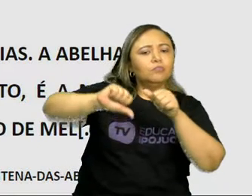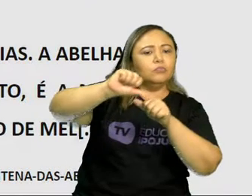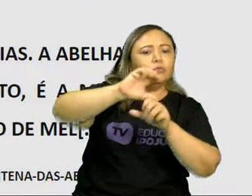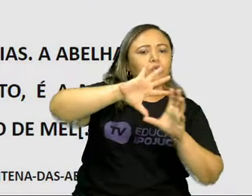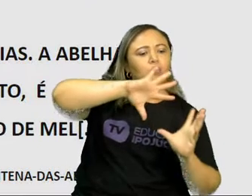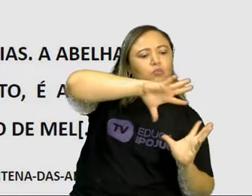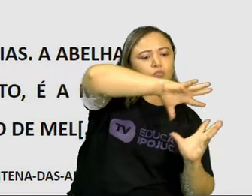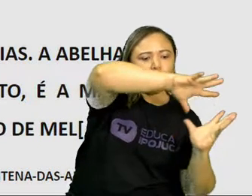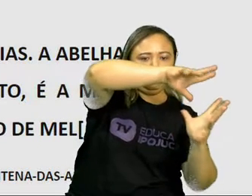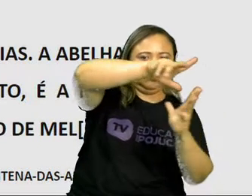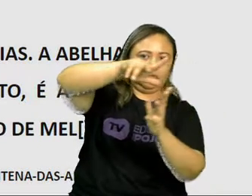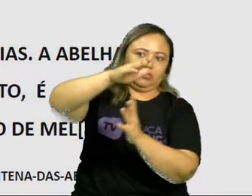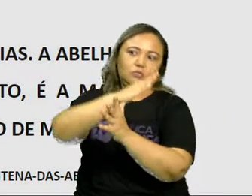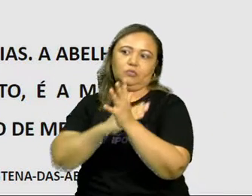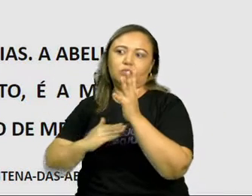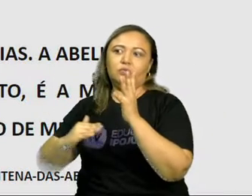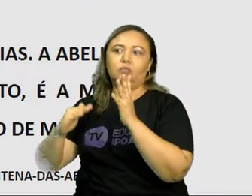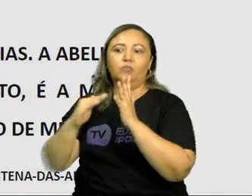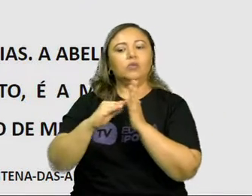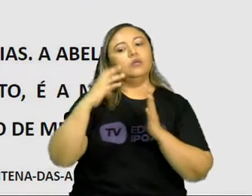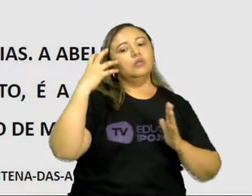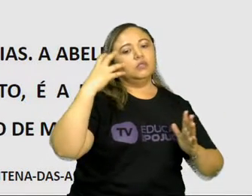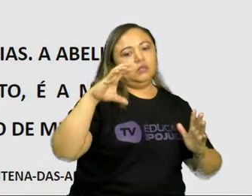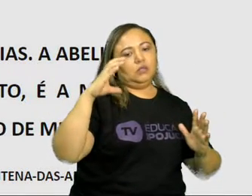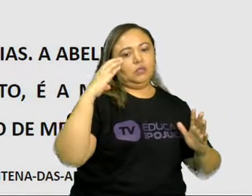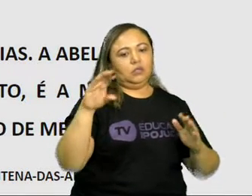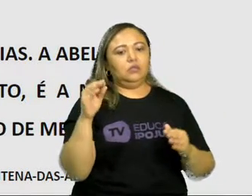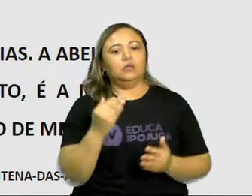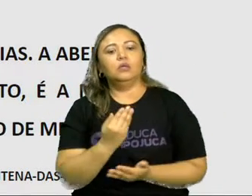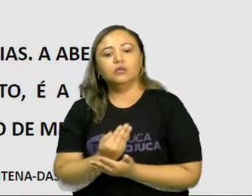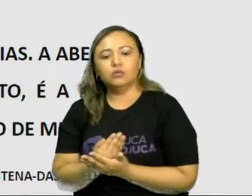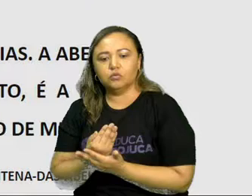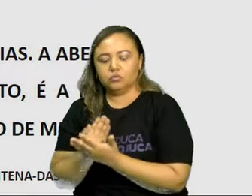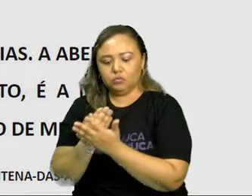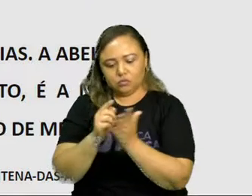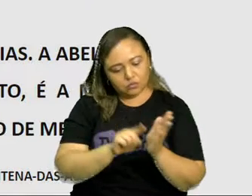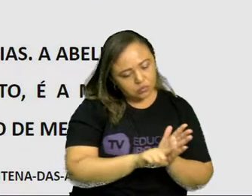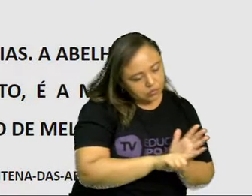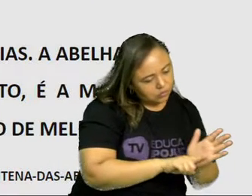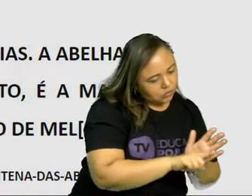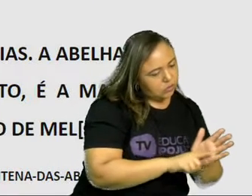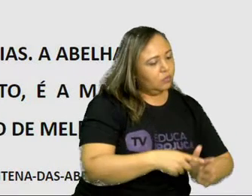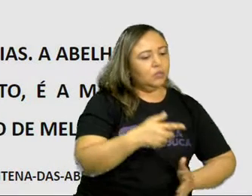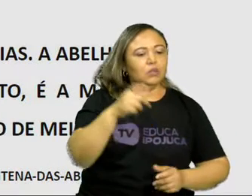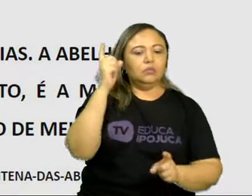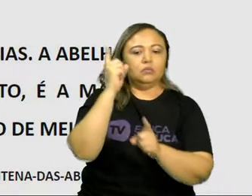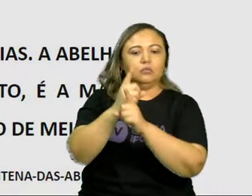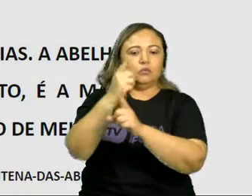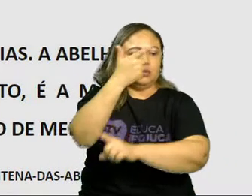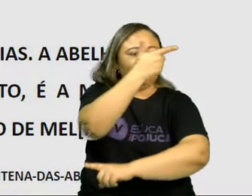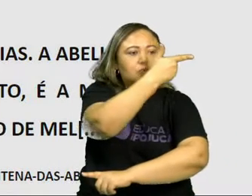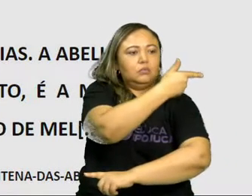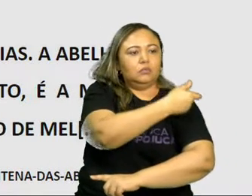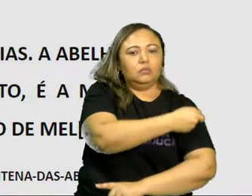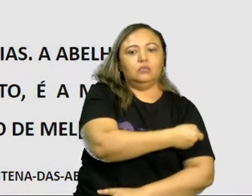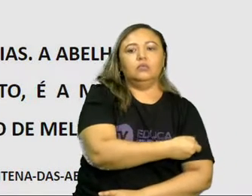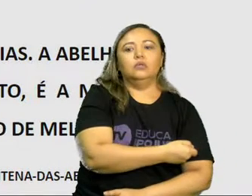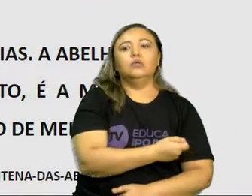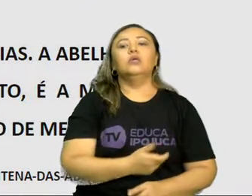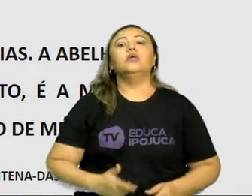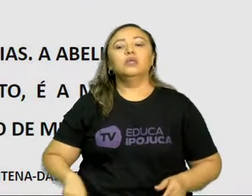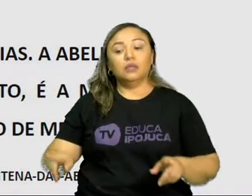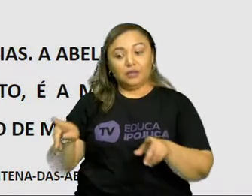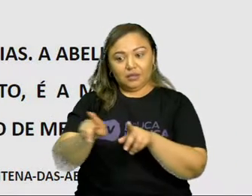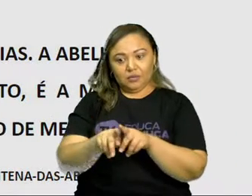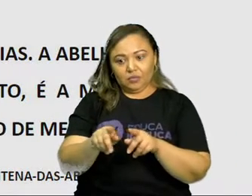do mundo todo. Enquanto os cientistas trabalham para descobrir uma vacina, a estratégia para evitar que o